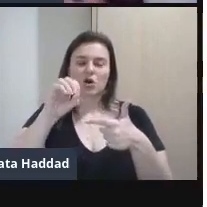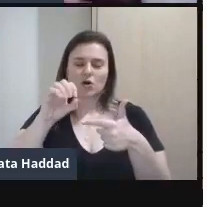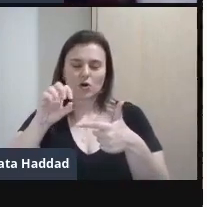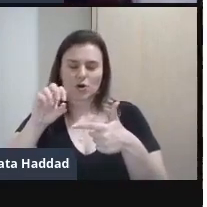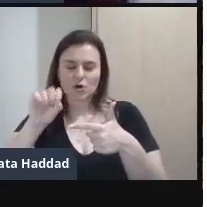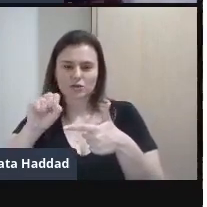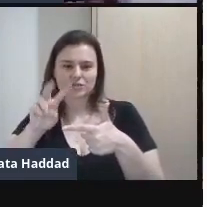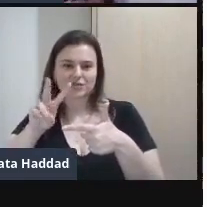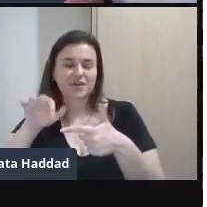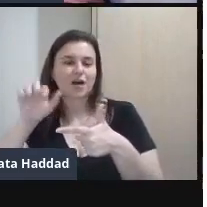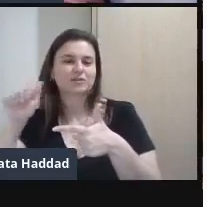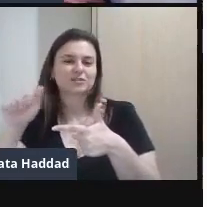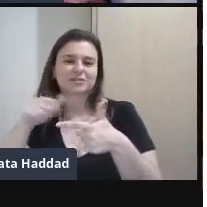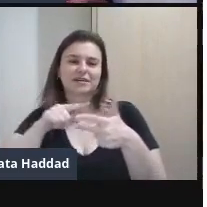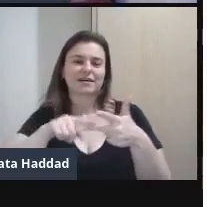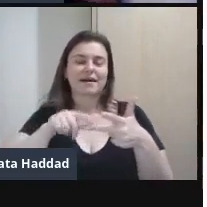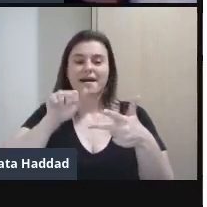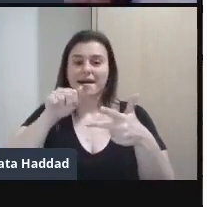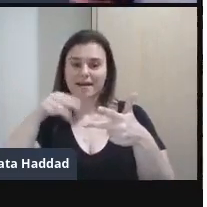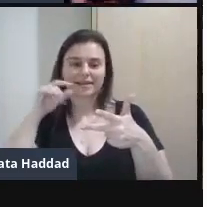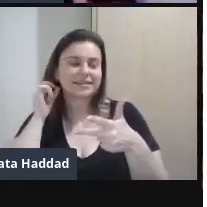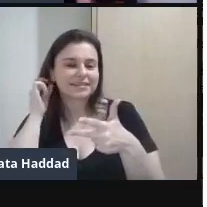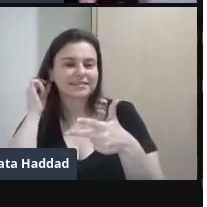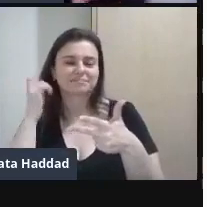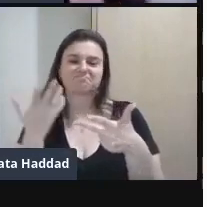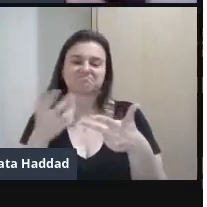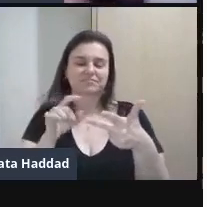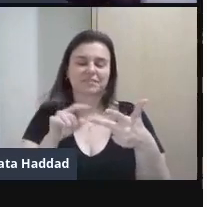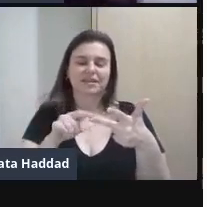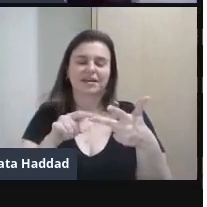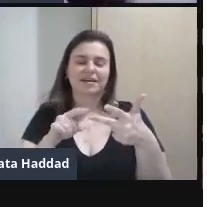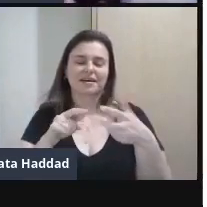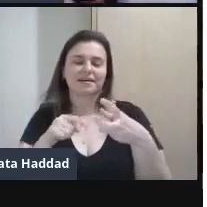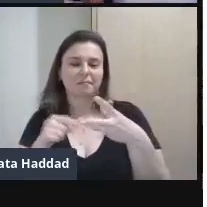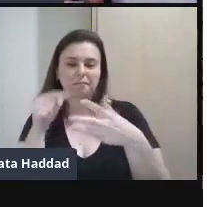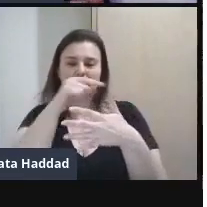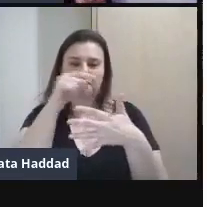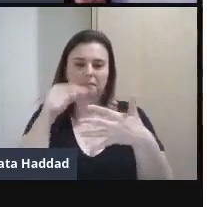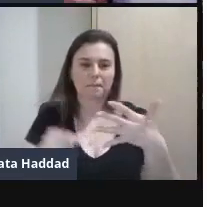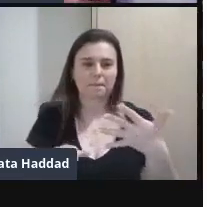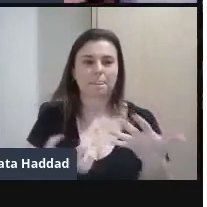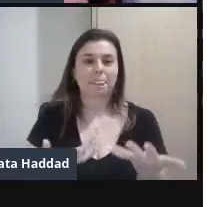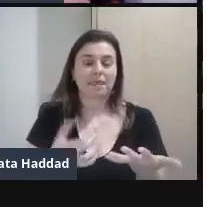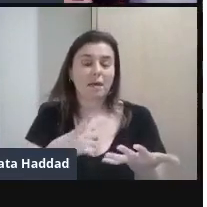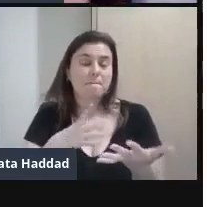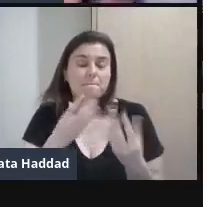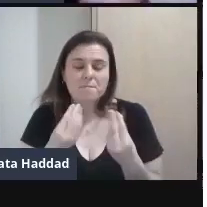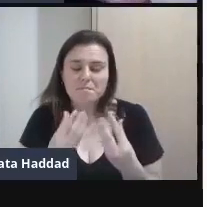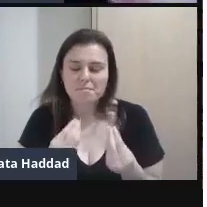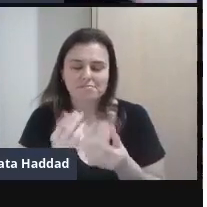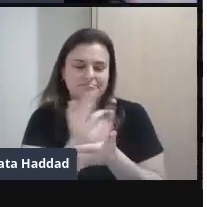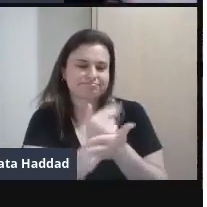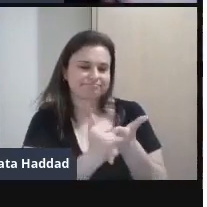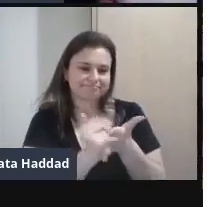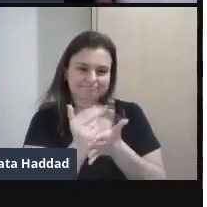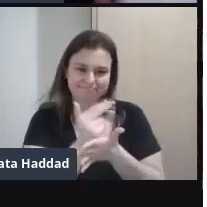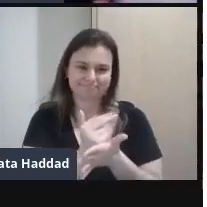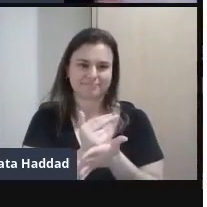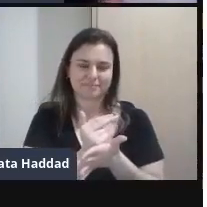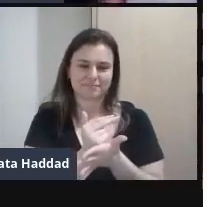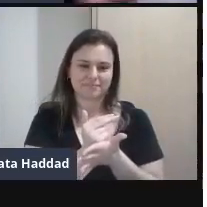Amaral Vanita Malfatti Vila Lobos Raul Bop Menotti Delpique Ou seja